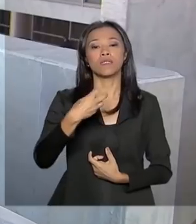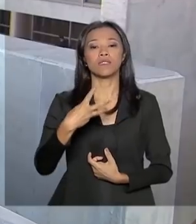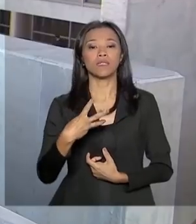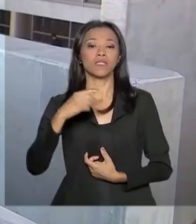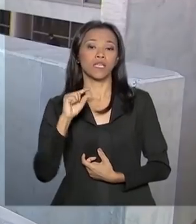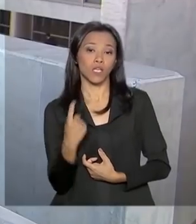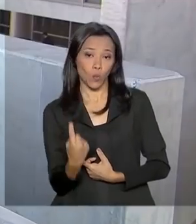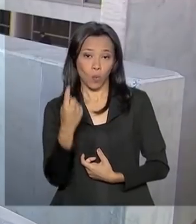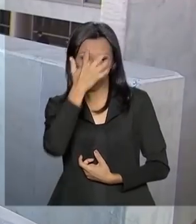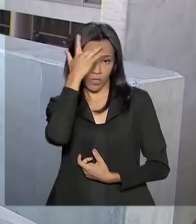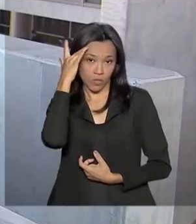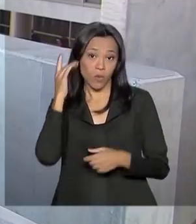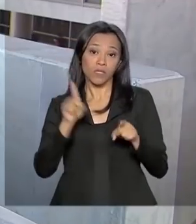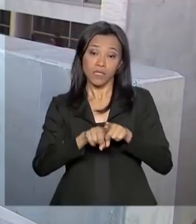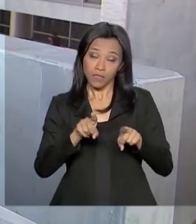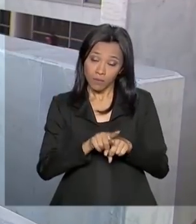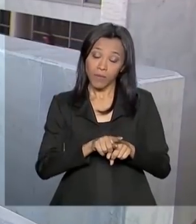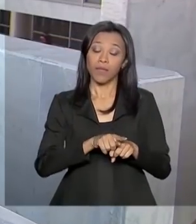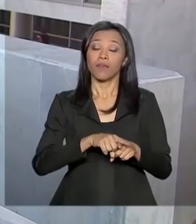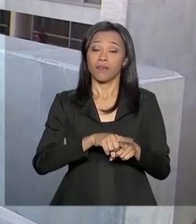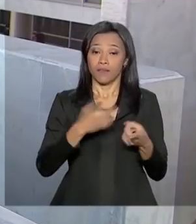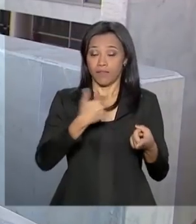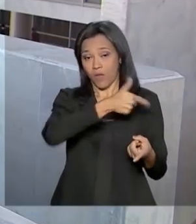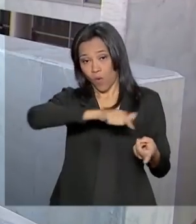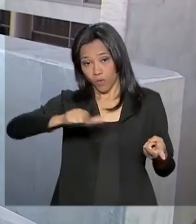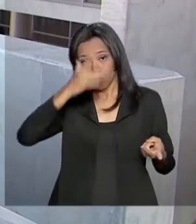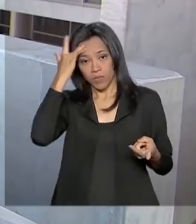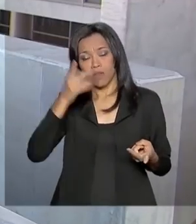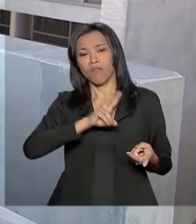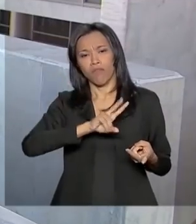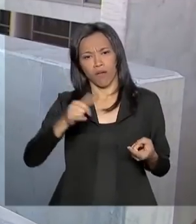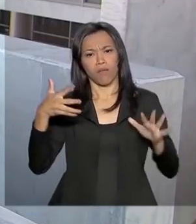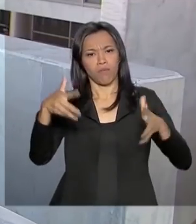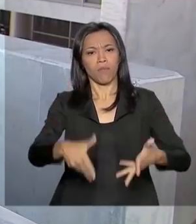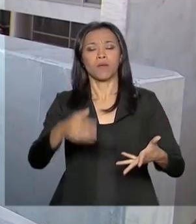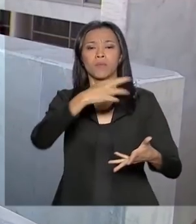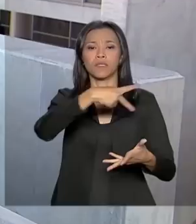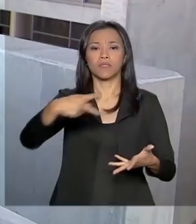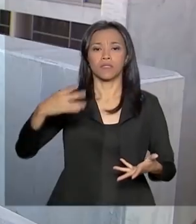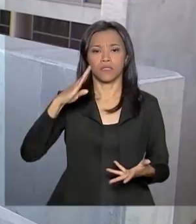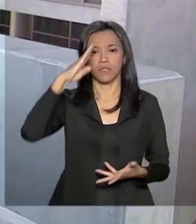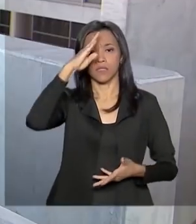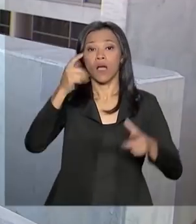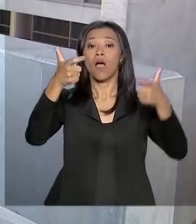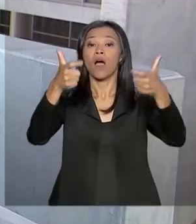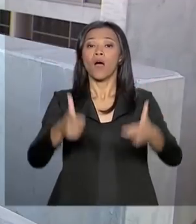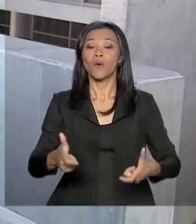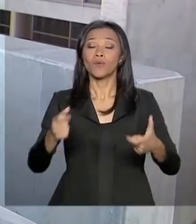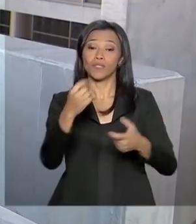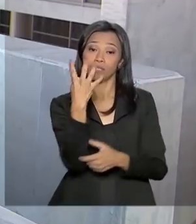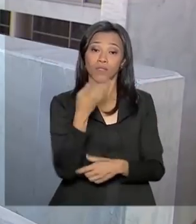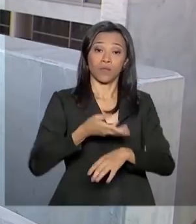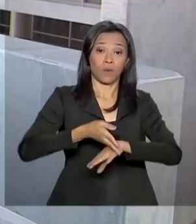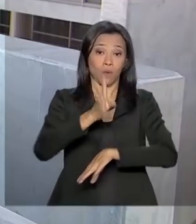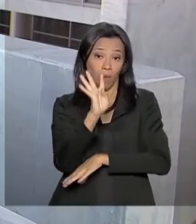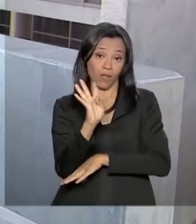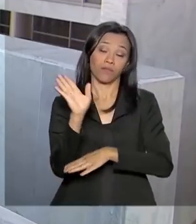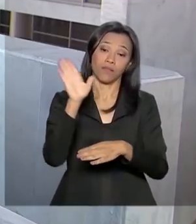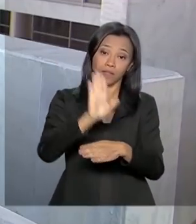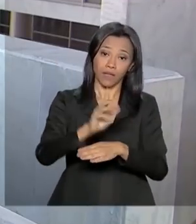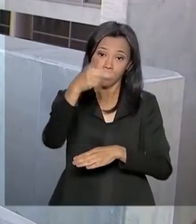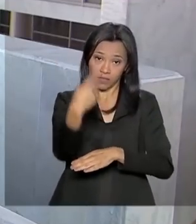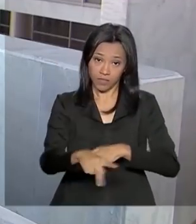instituições. O presidente Jair Bolsonaro vai participar dessa cerimônia, que acontecerá às 4 da tarde, no Clube Naval de Brasília.